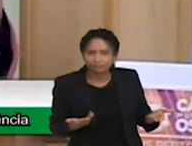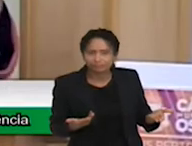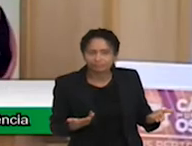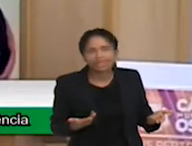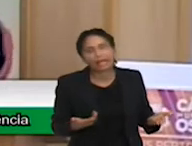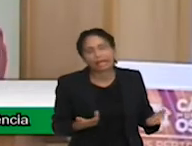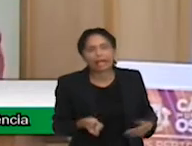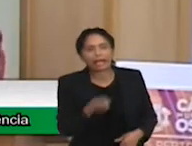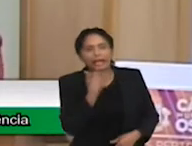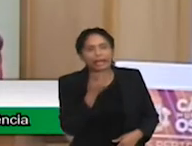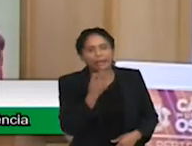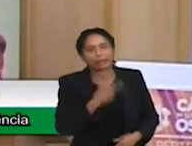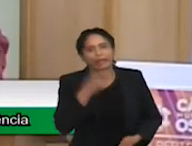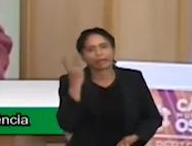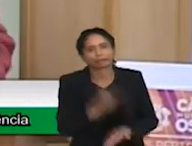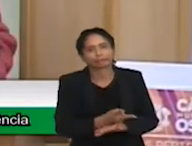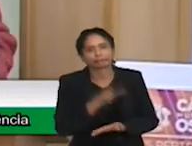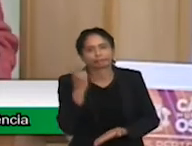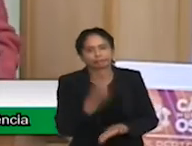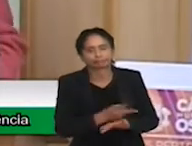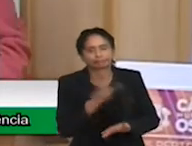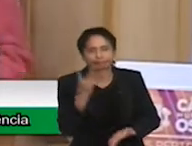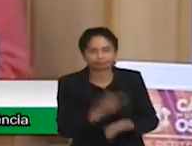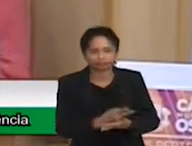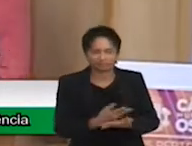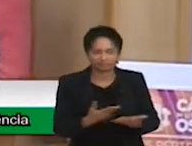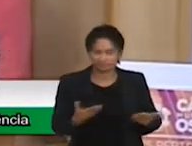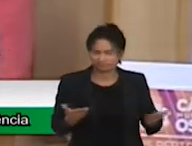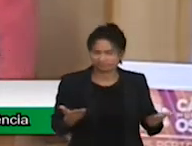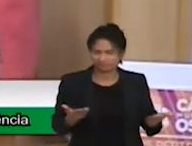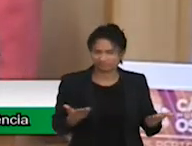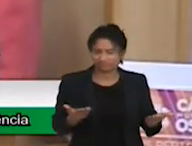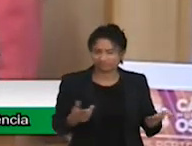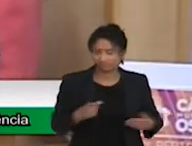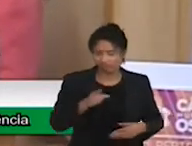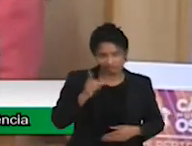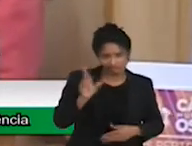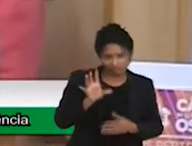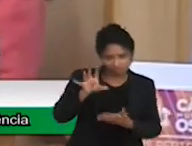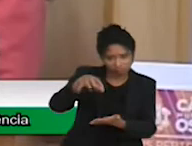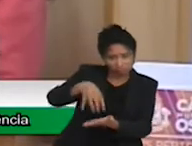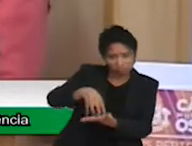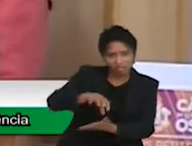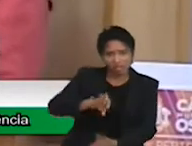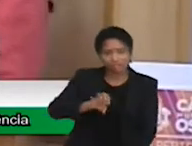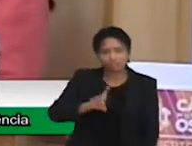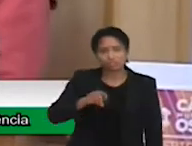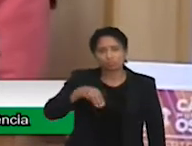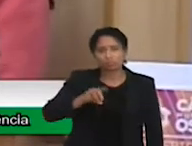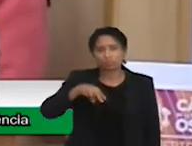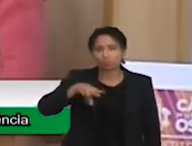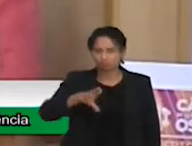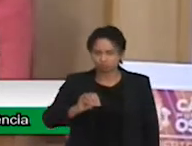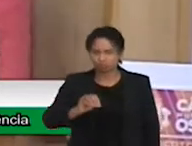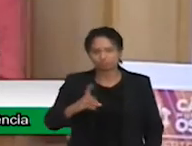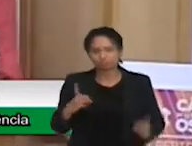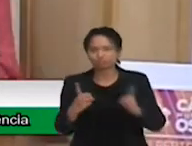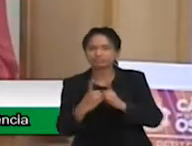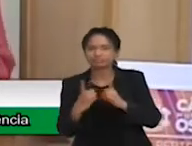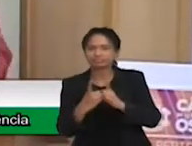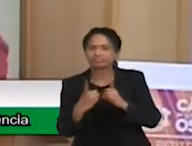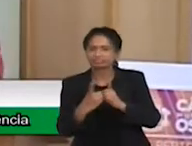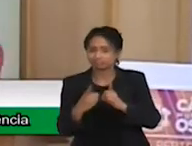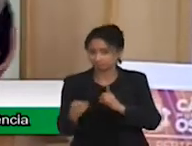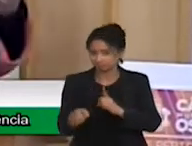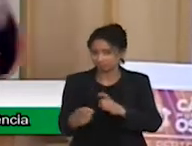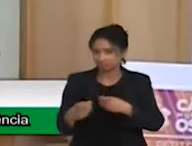um atendimento com médicos, apesar de ser vinculado na época à educação, mas